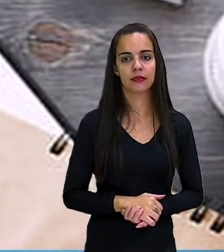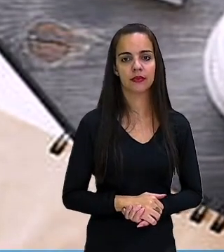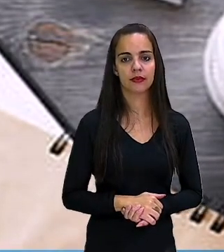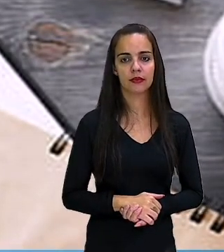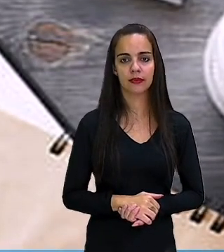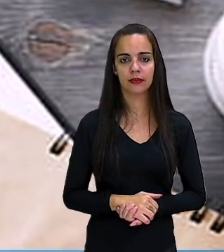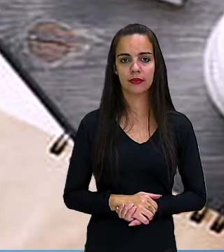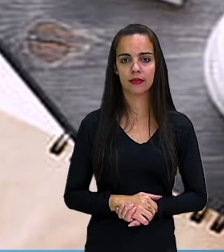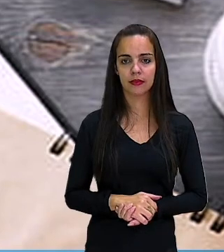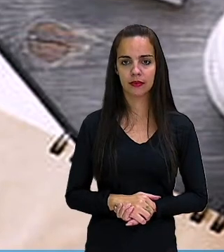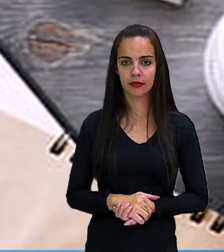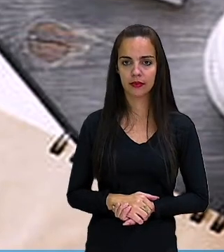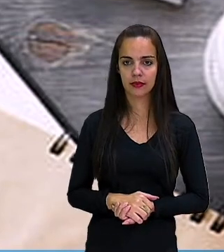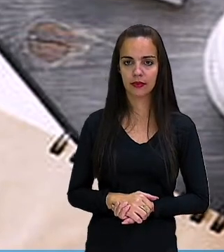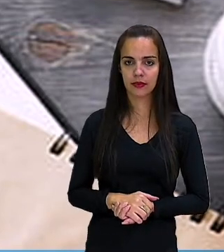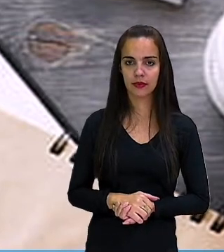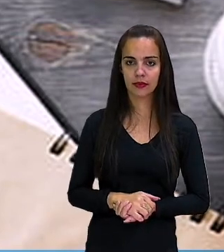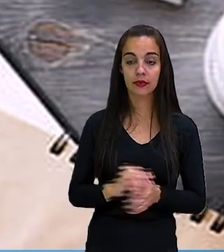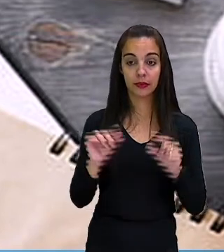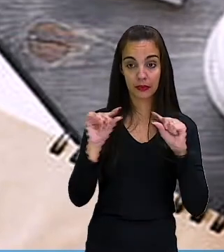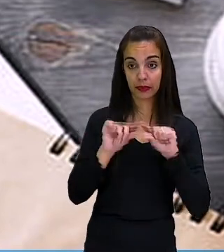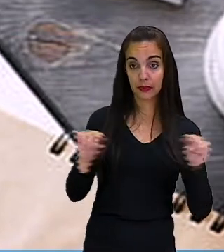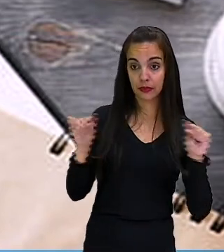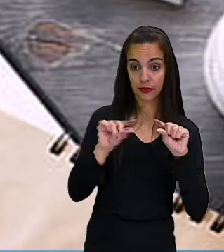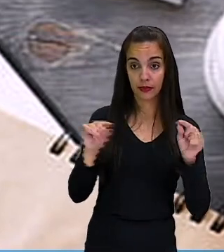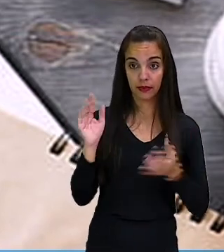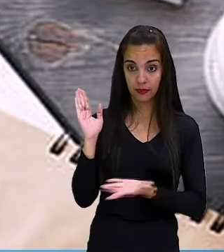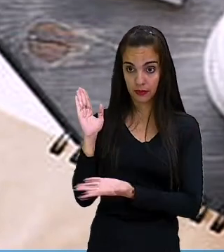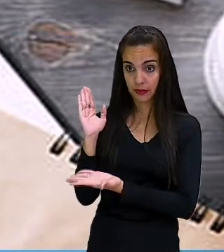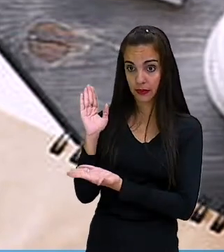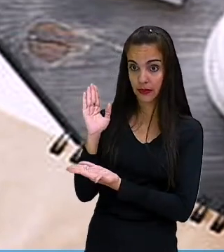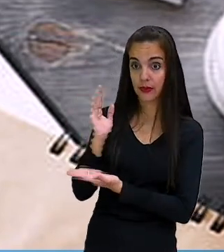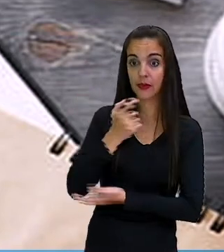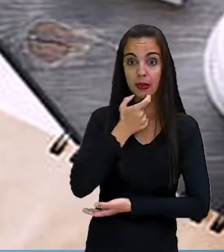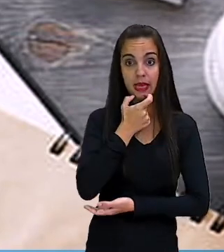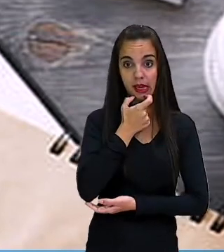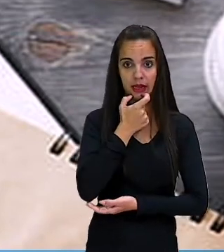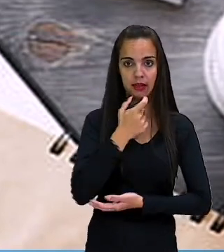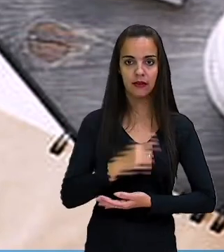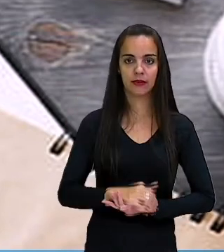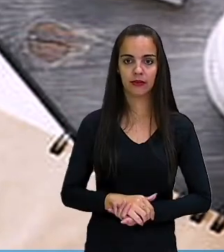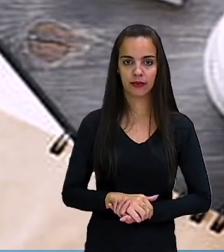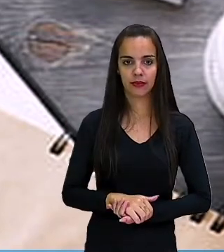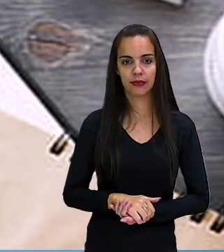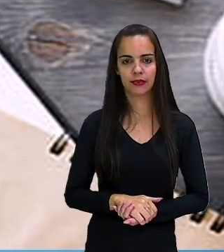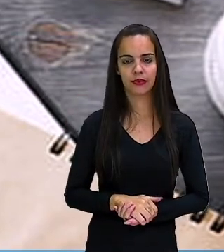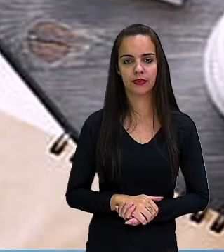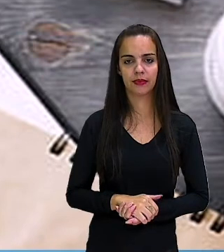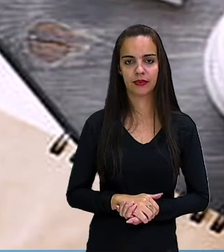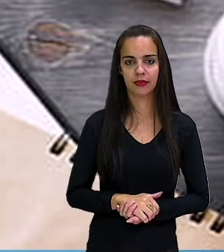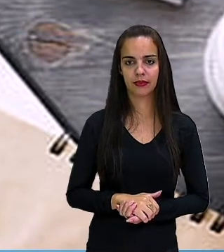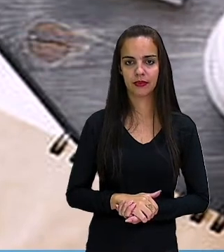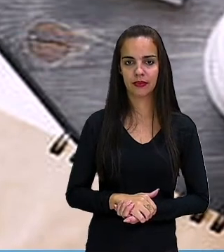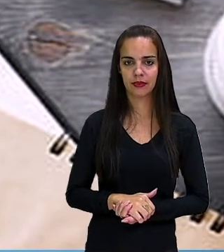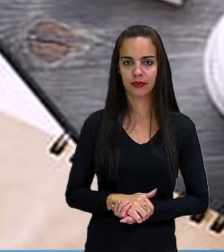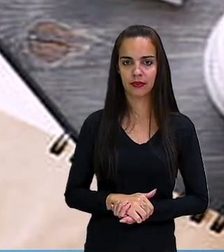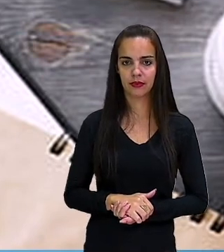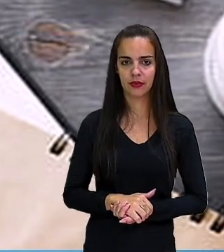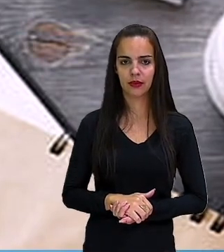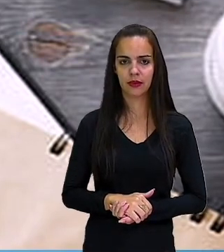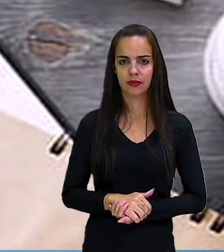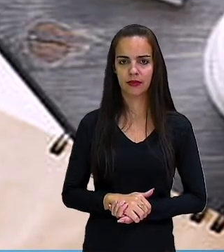The modal verb, o verbo modal, have to express.